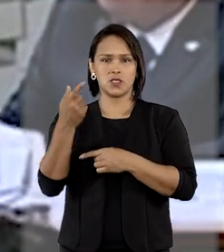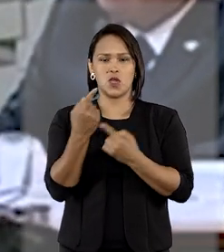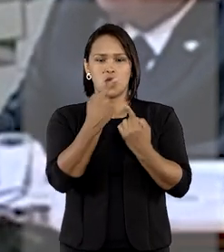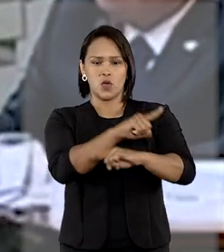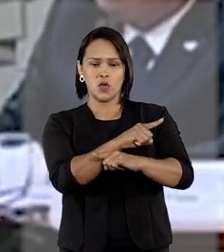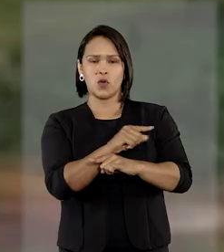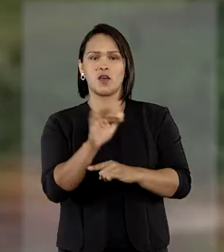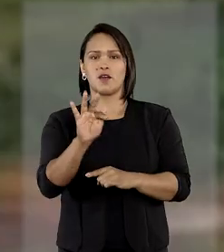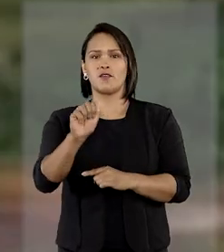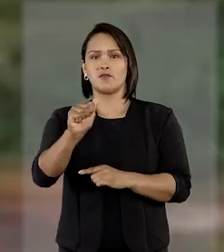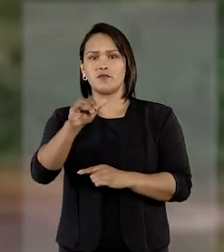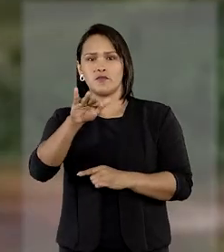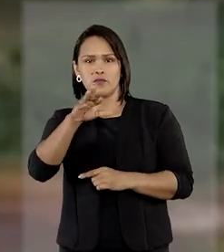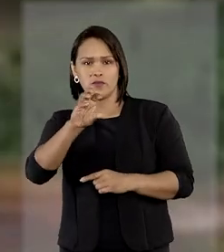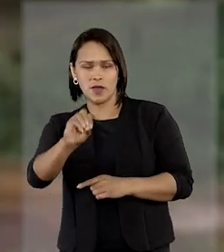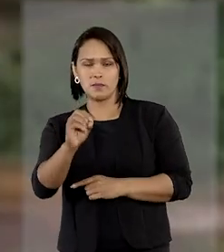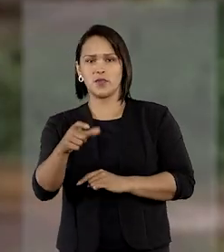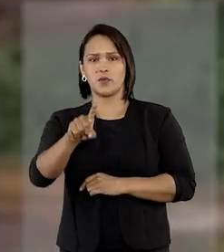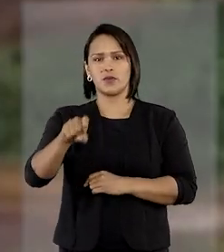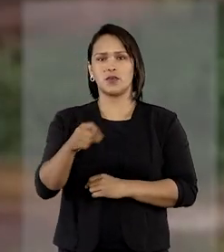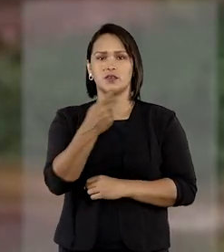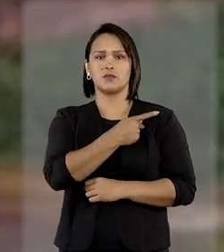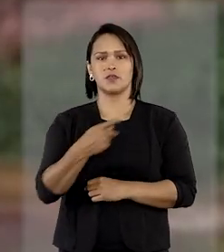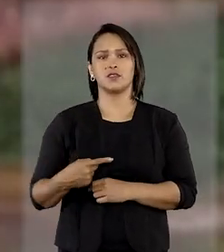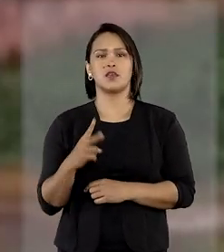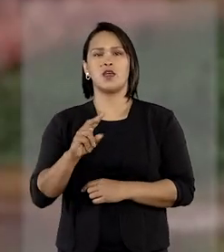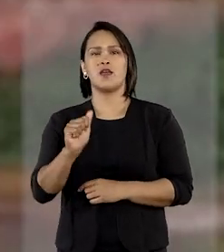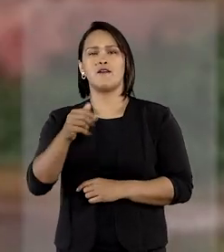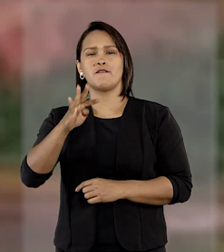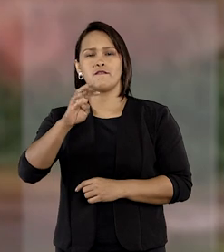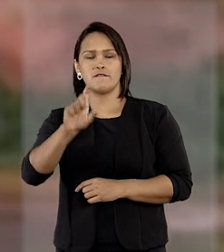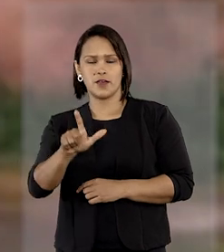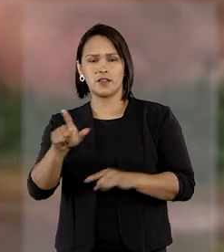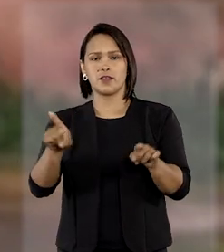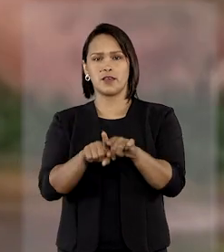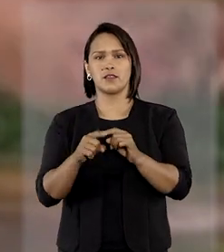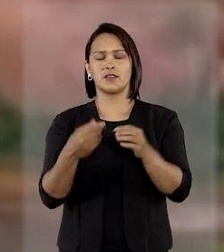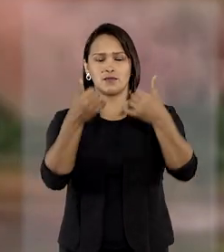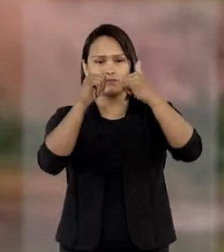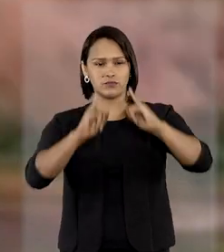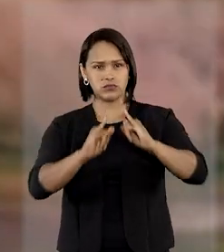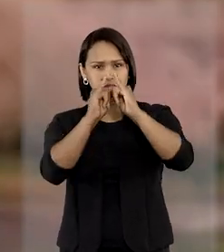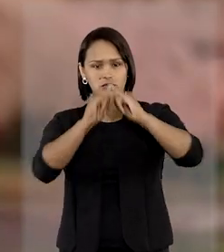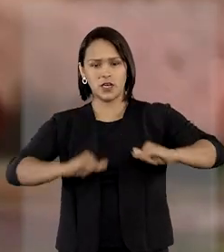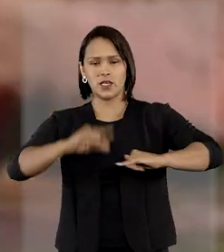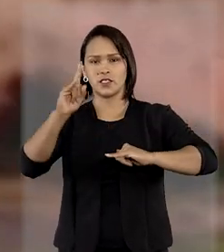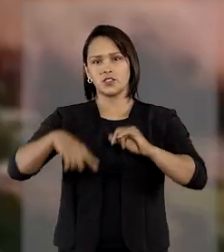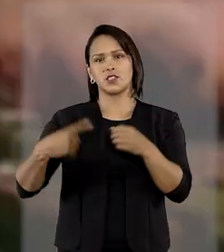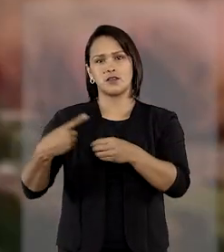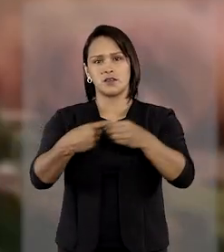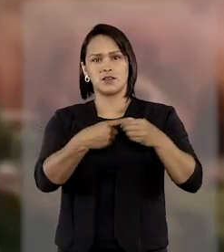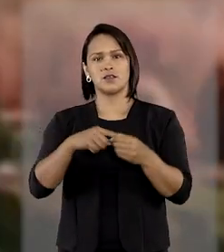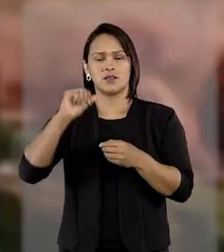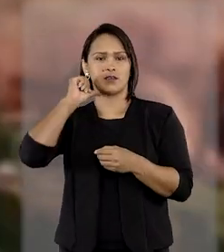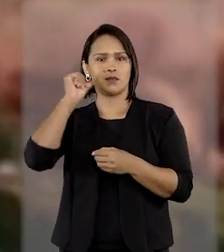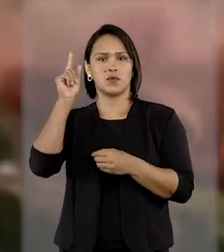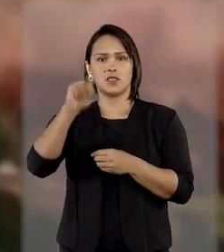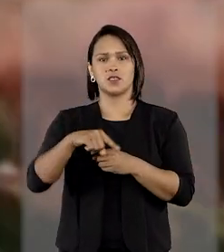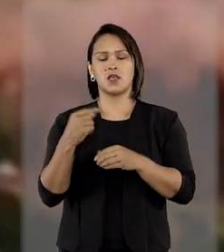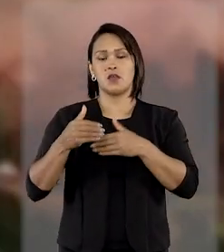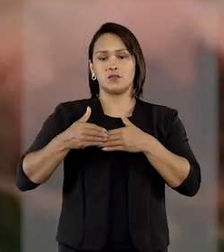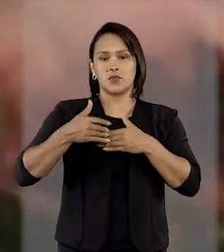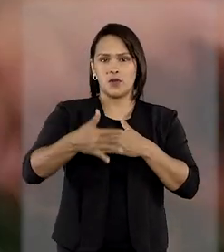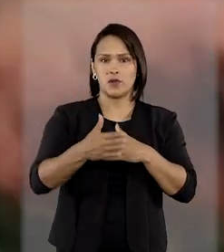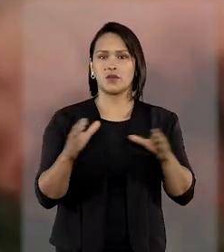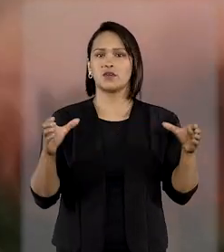-presidente da Vale, em razão da tragédia de Brumadinho, em Minas Gerais, em 2019. Como consequência, o colegiado também anulou